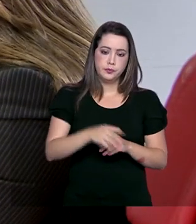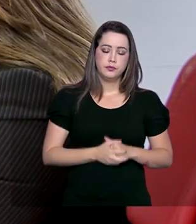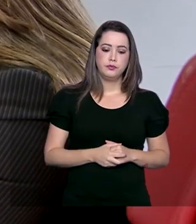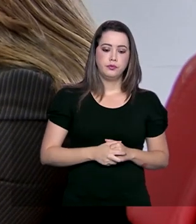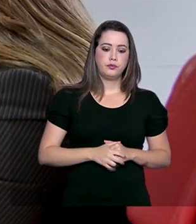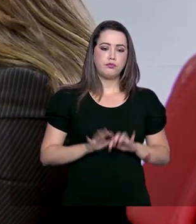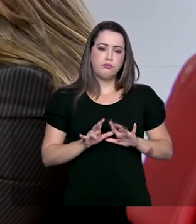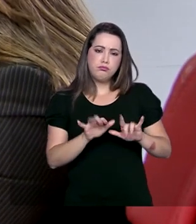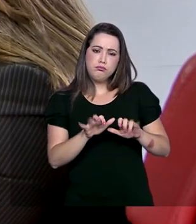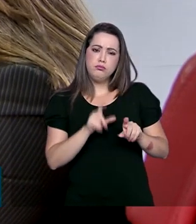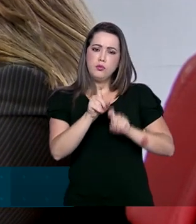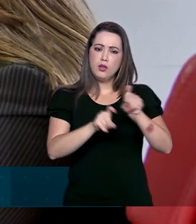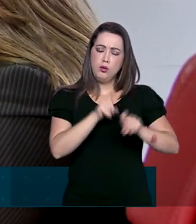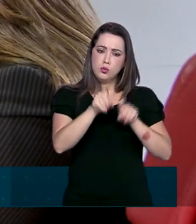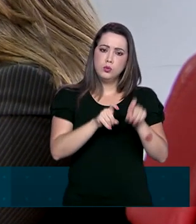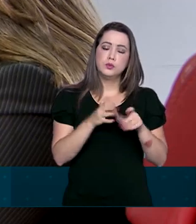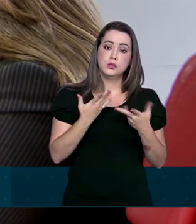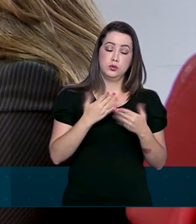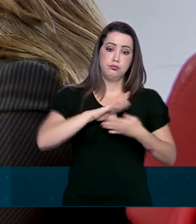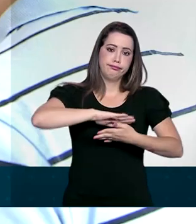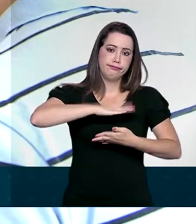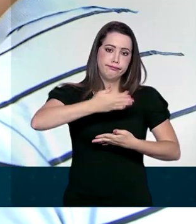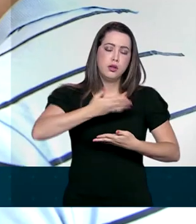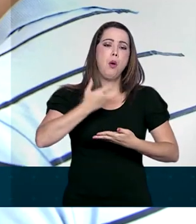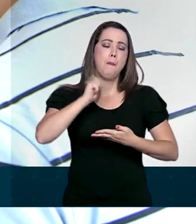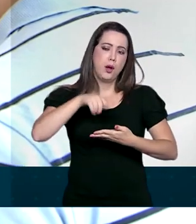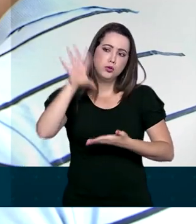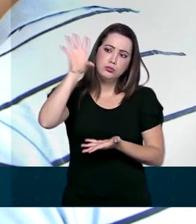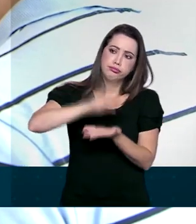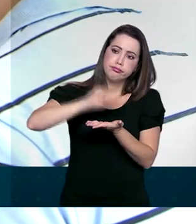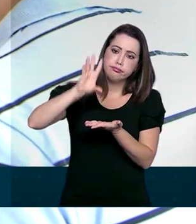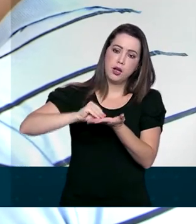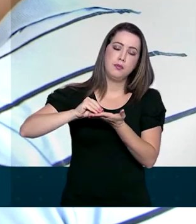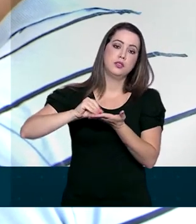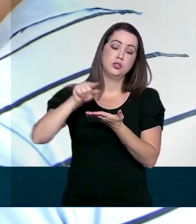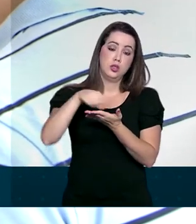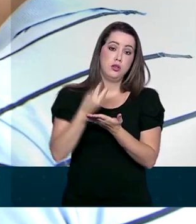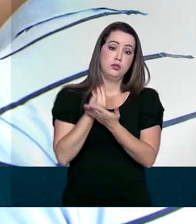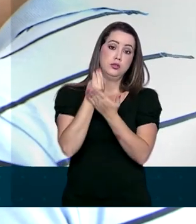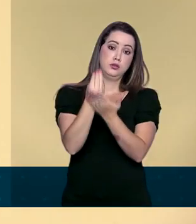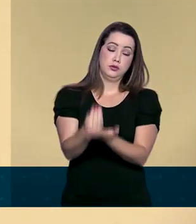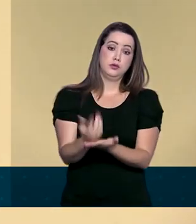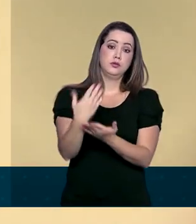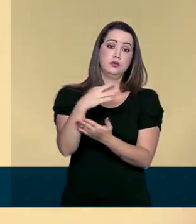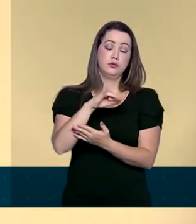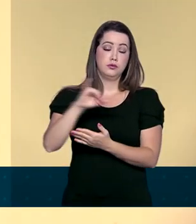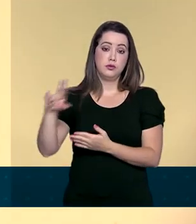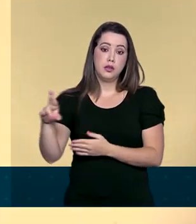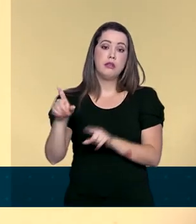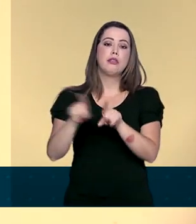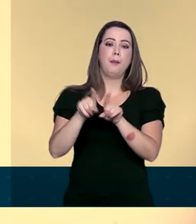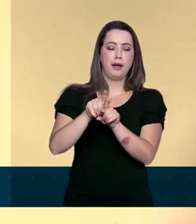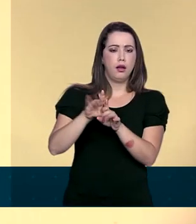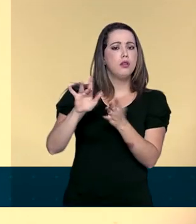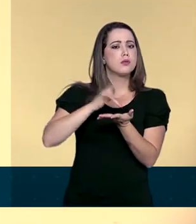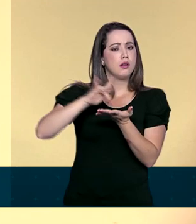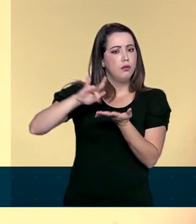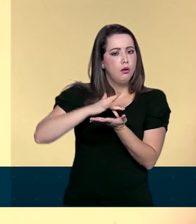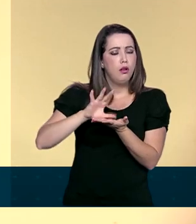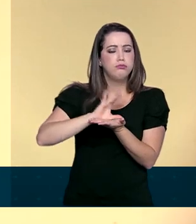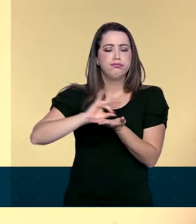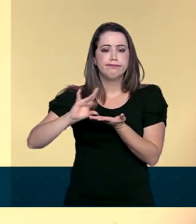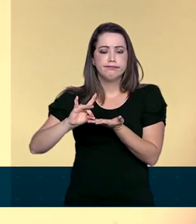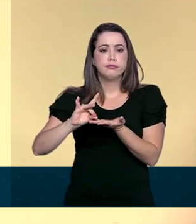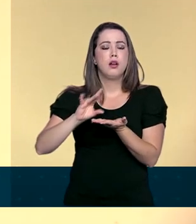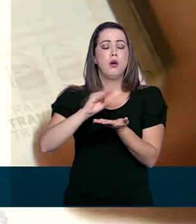computador, o contribuinte pode baixar o programa de entrega da declaração. Também nos celulares, os programas